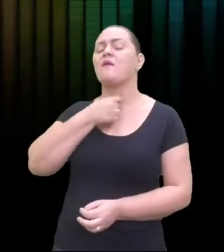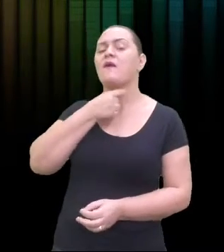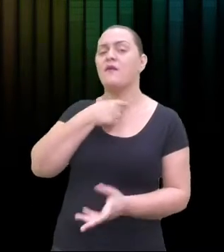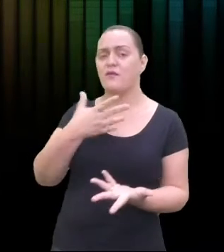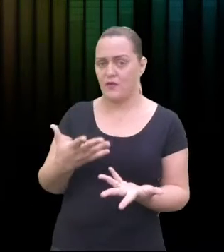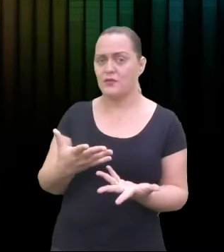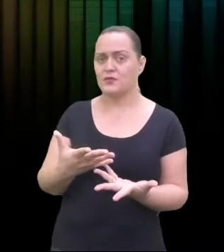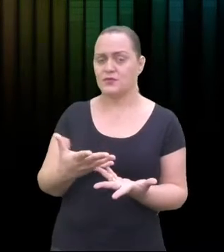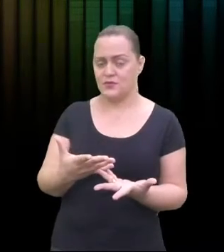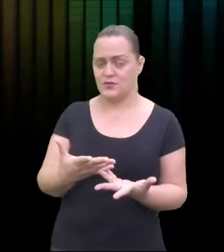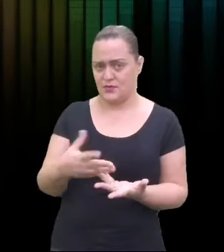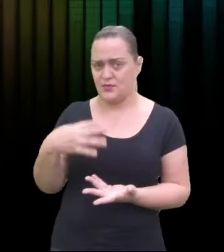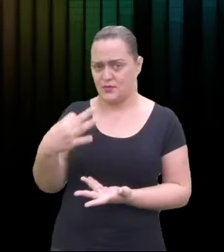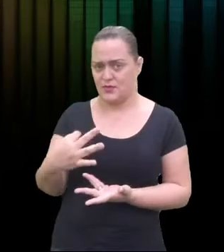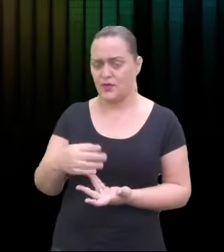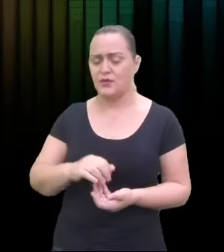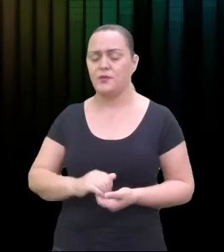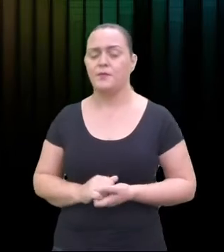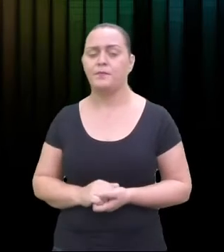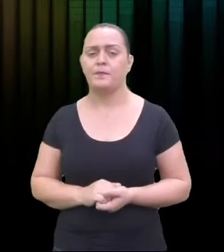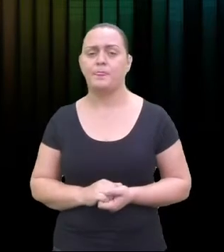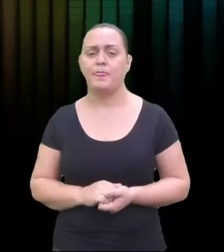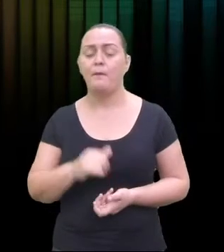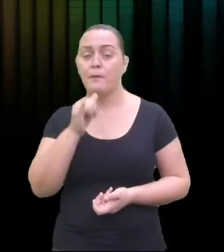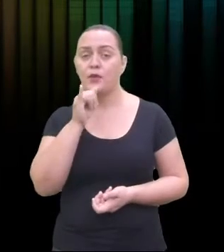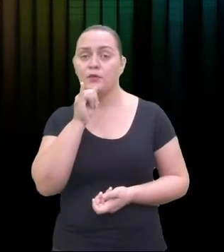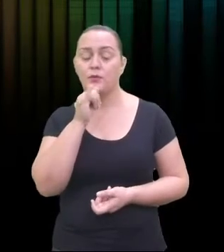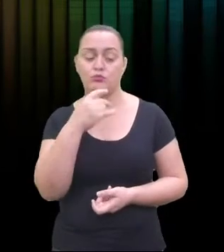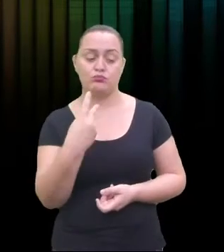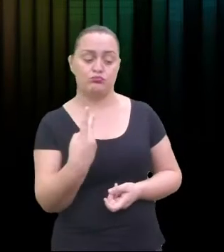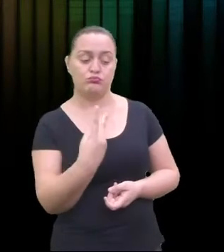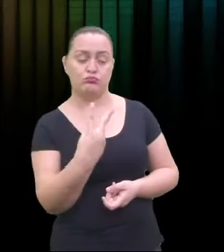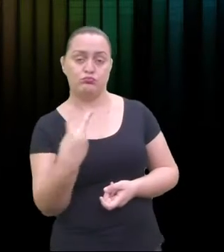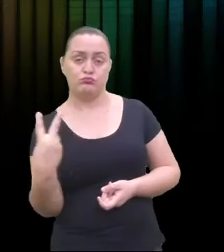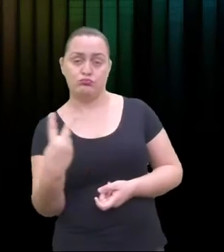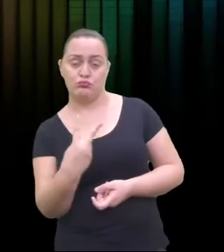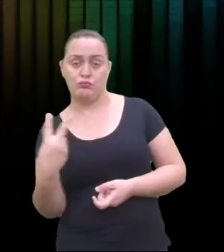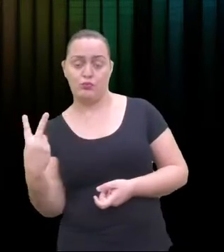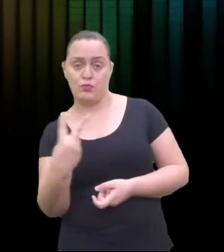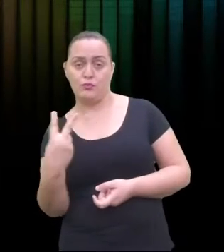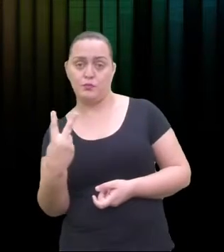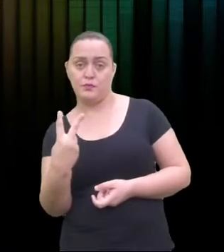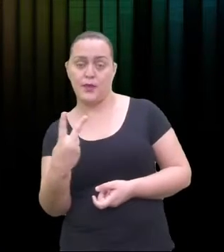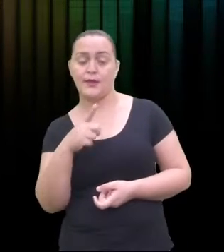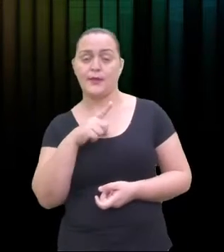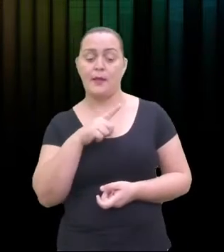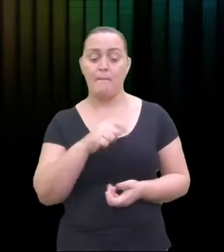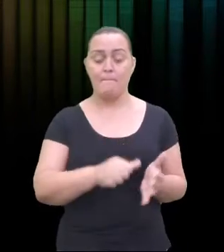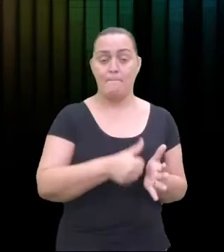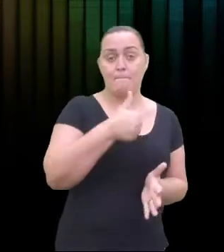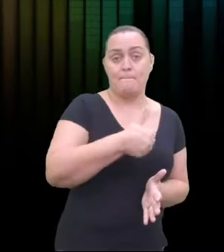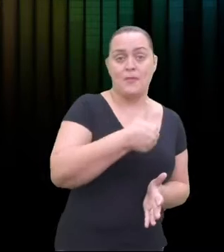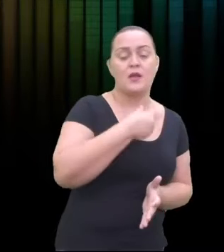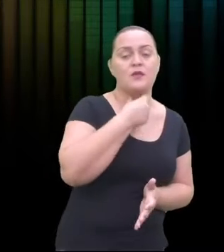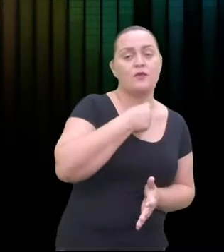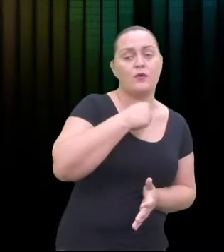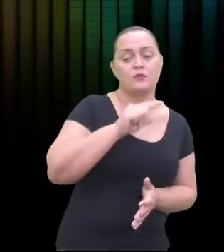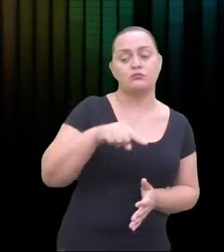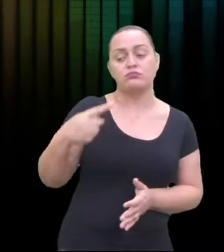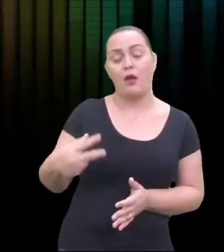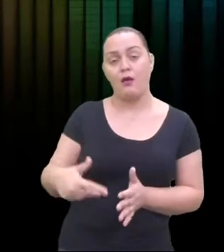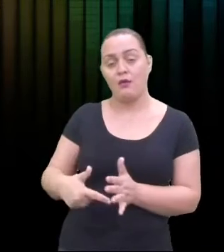a qualidade. Por exemplo, numa dupla, não tem a primeira e a segunda voz? Essa é